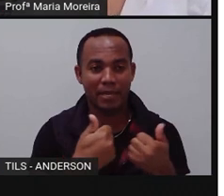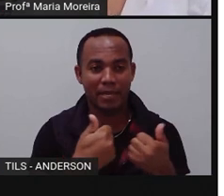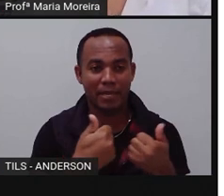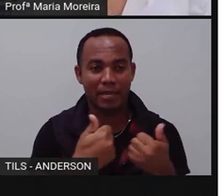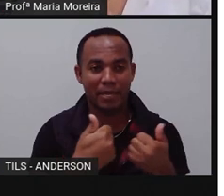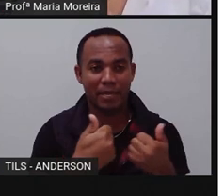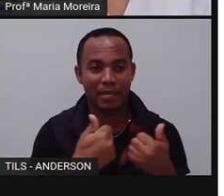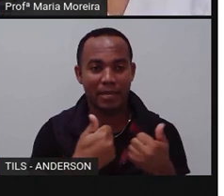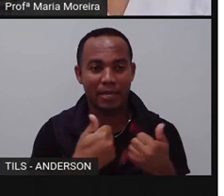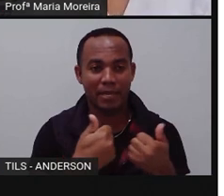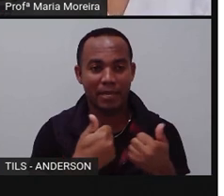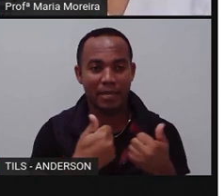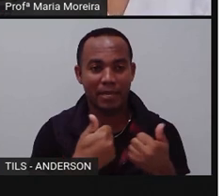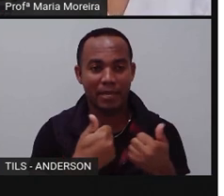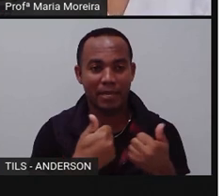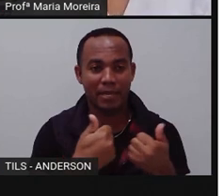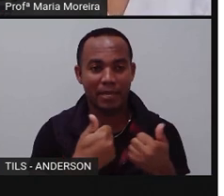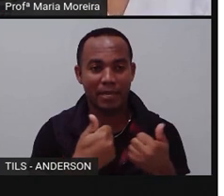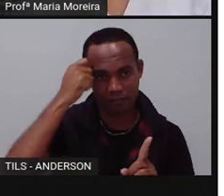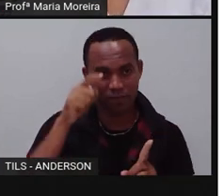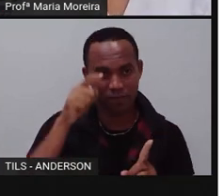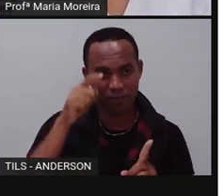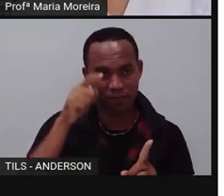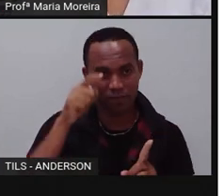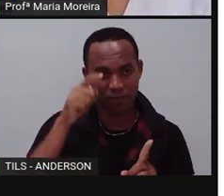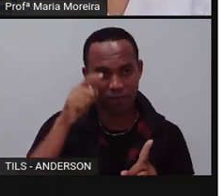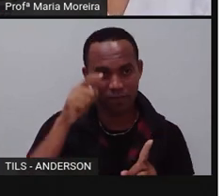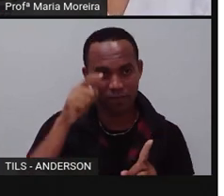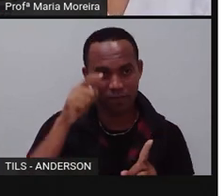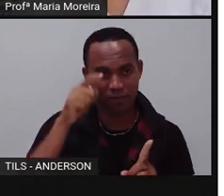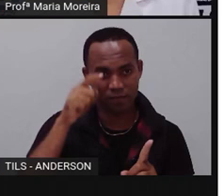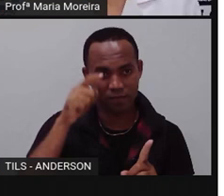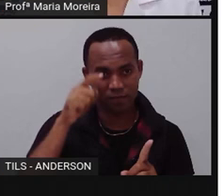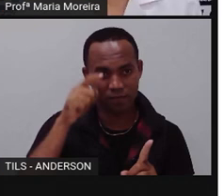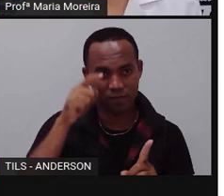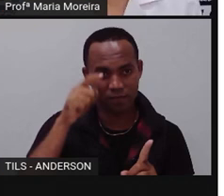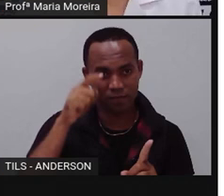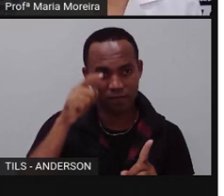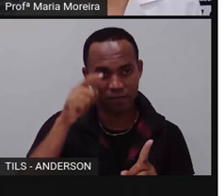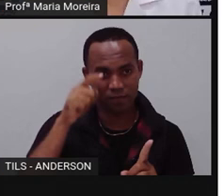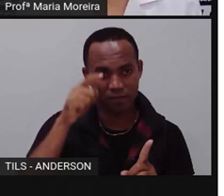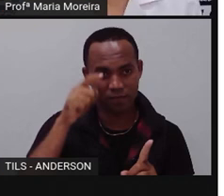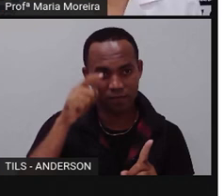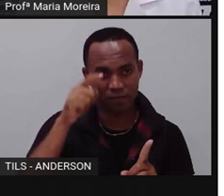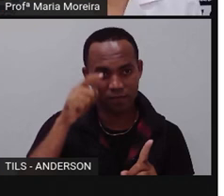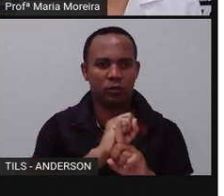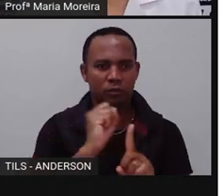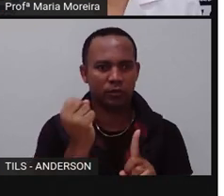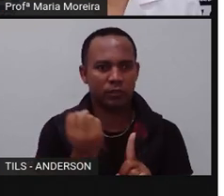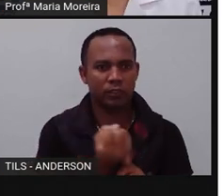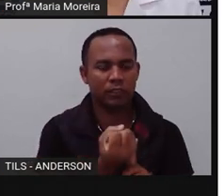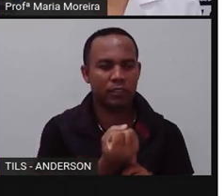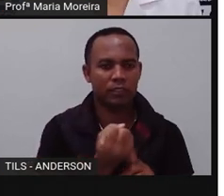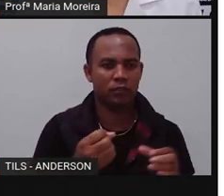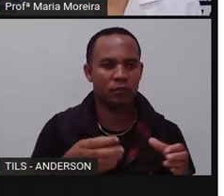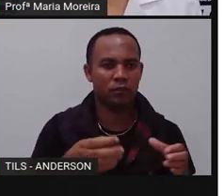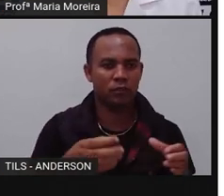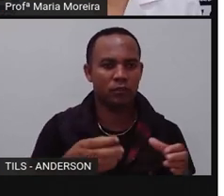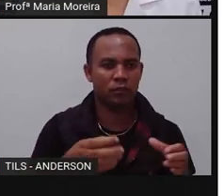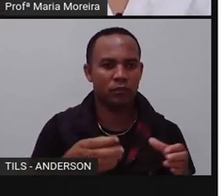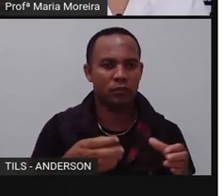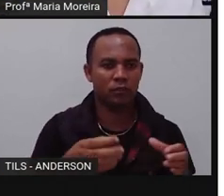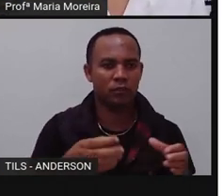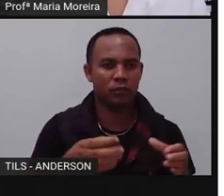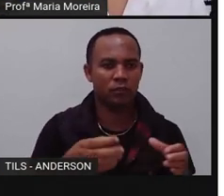africana, ou seja, o Rio Nilo, ele é enorme, a importância dele também para a sociedade africana, ela é também